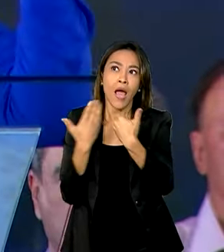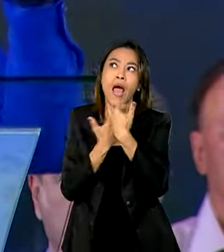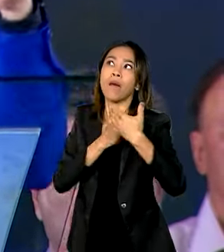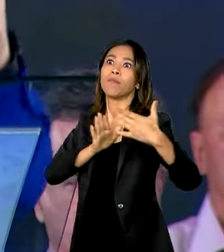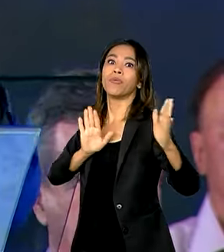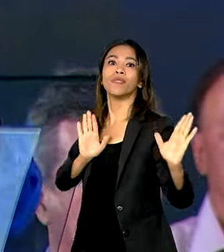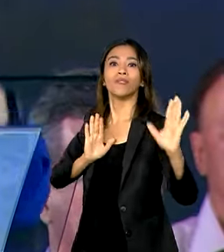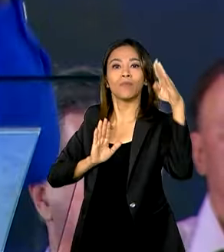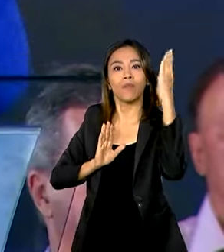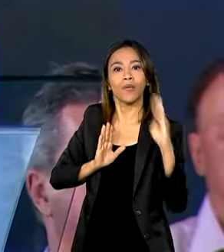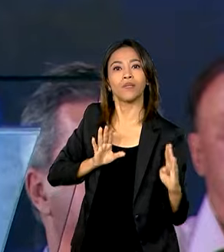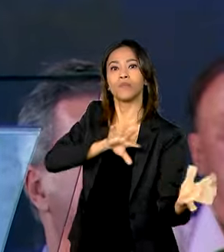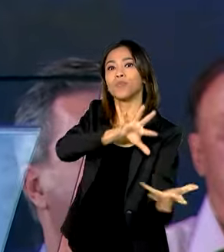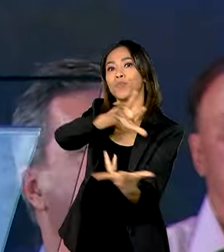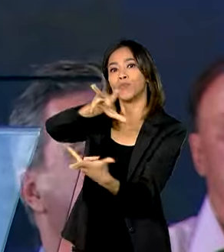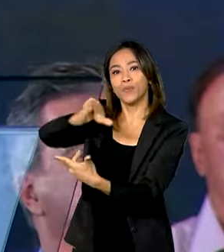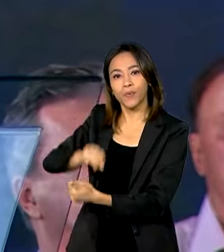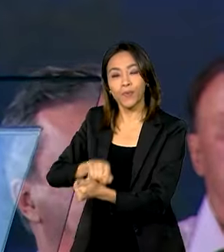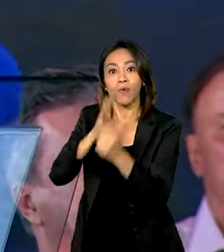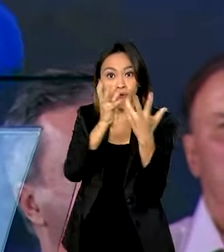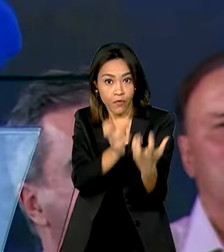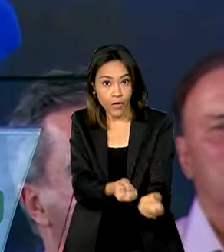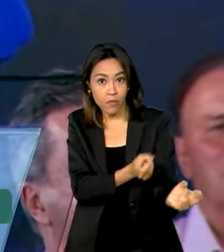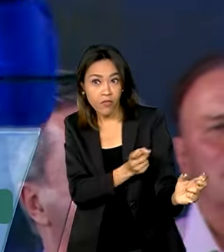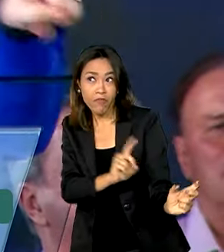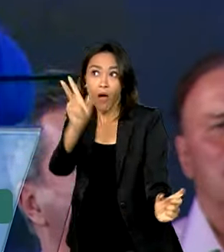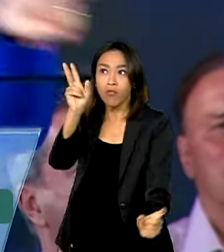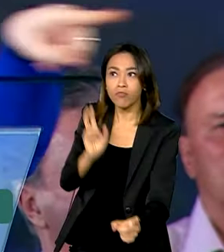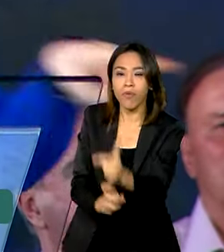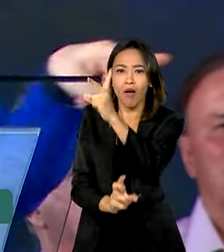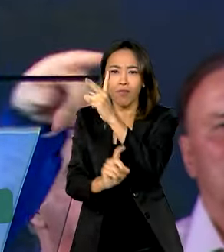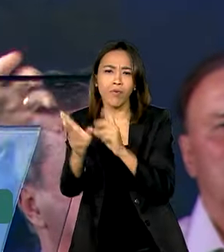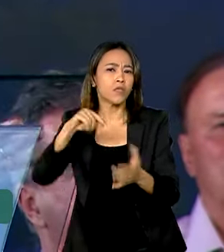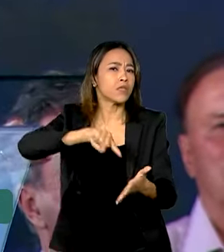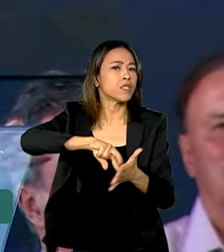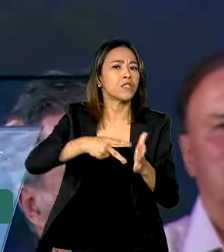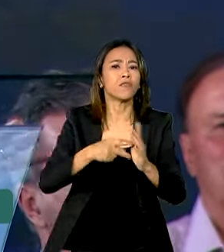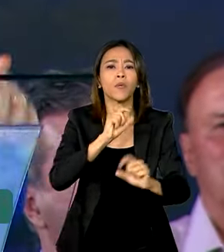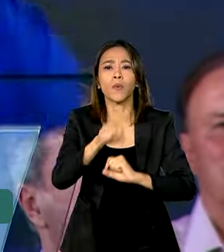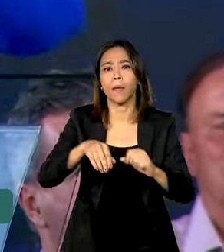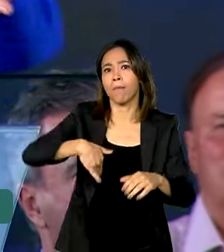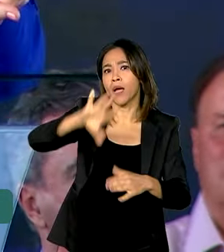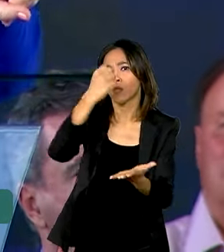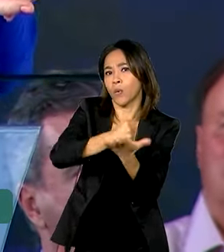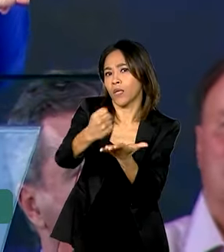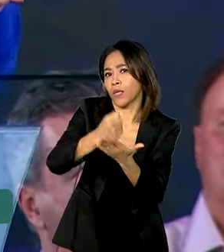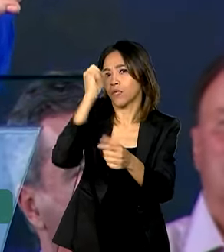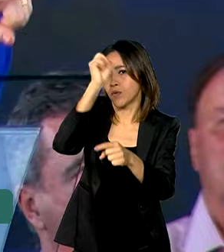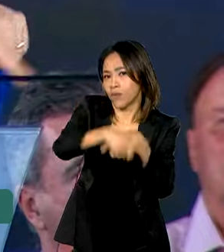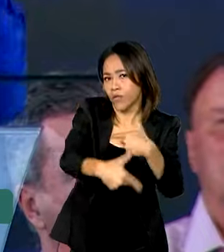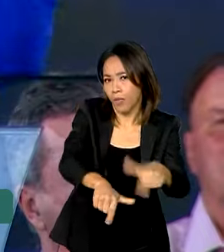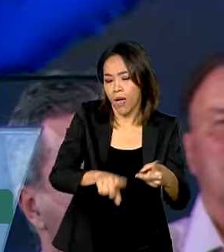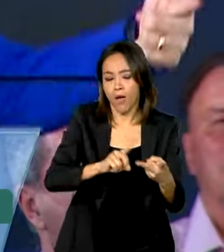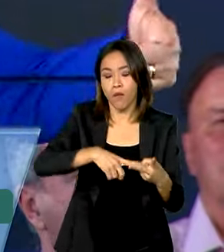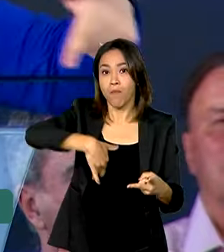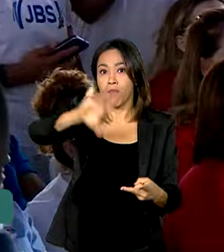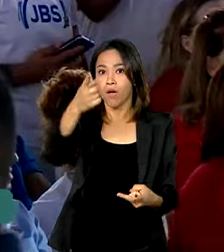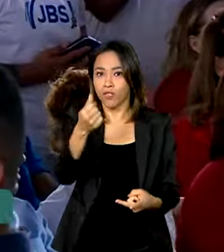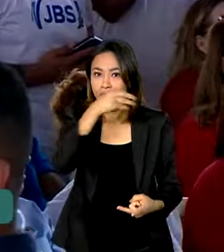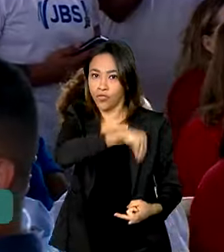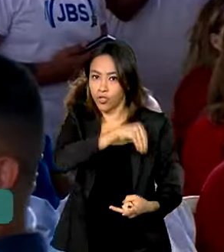brasileiro para o mundo. Nós vamos exportar, significa mais emprego sendo gerado aqui, mais renda no comércio,